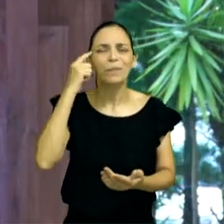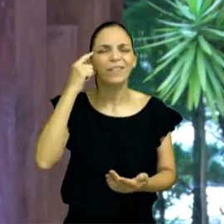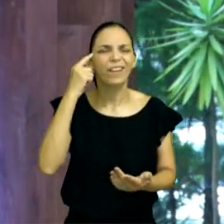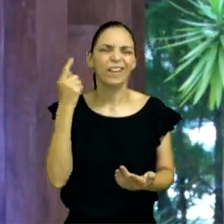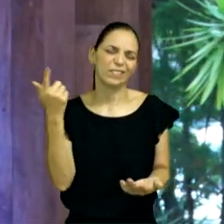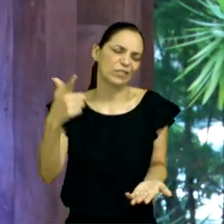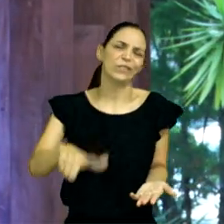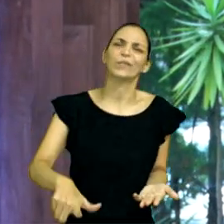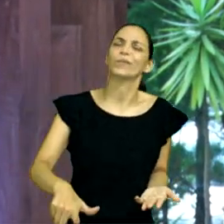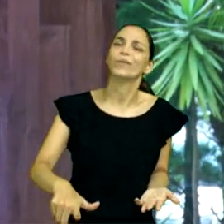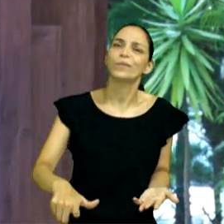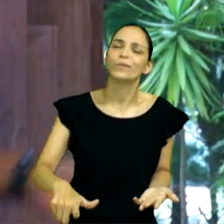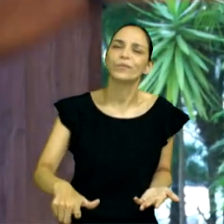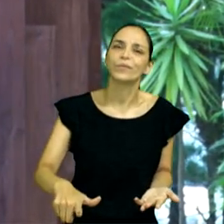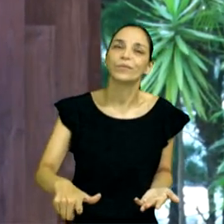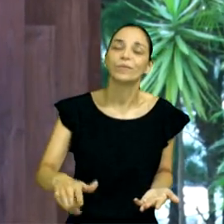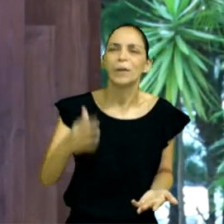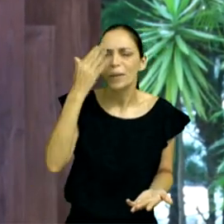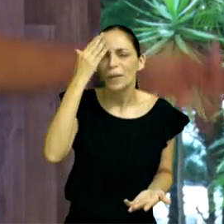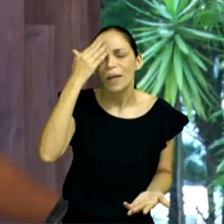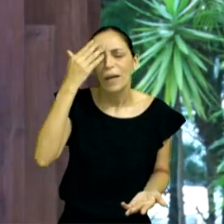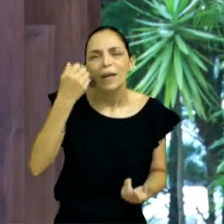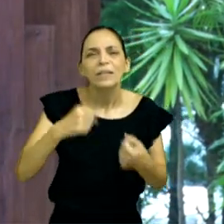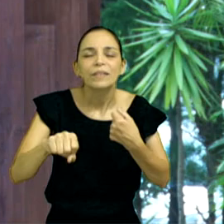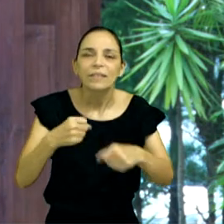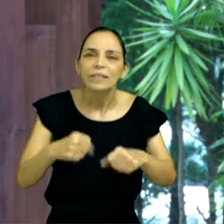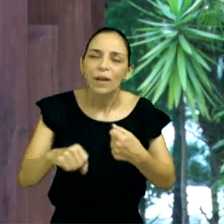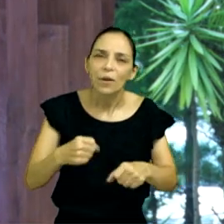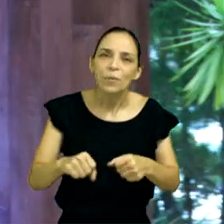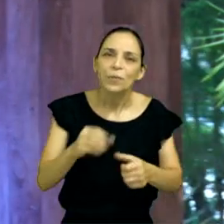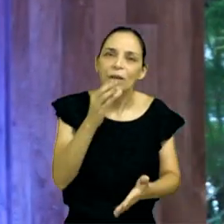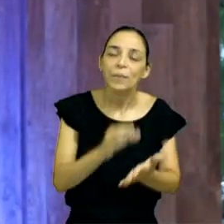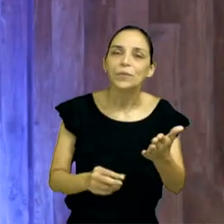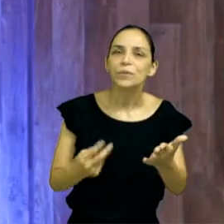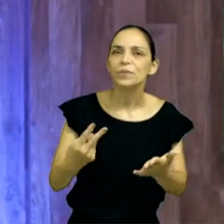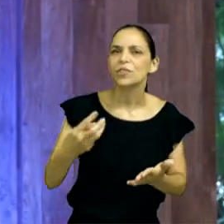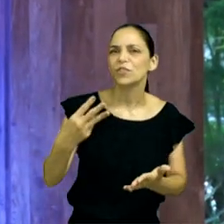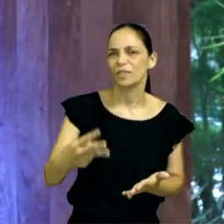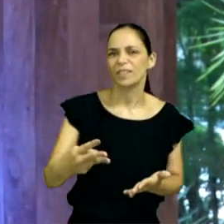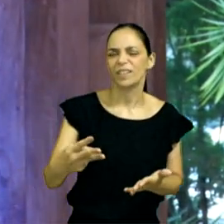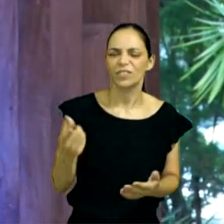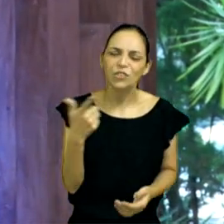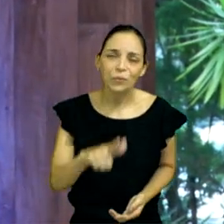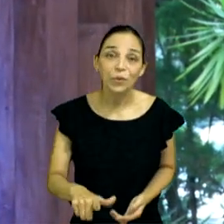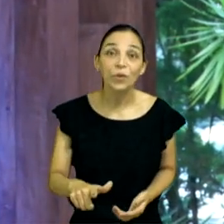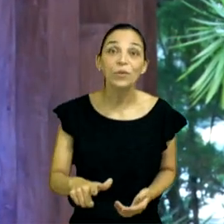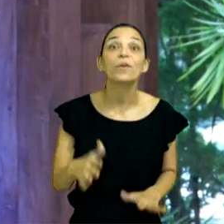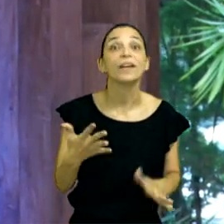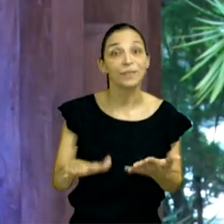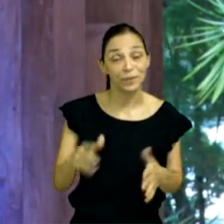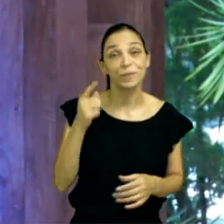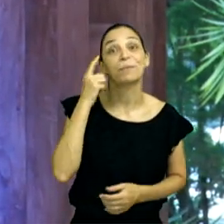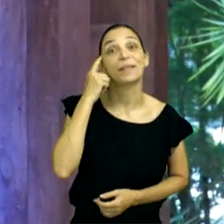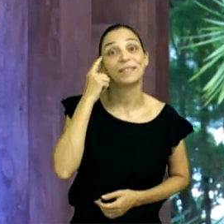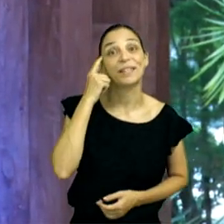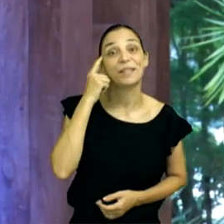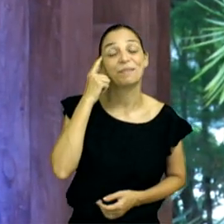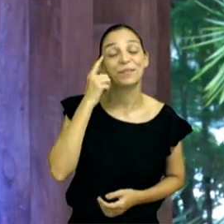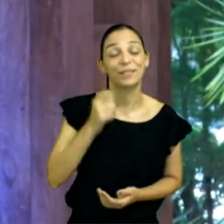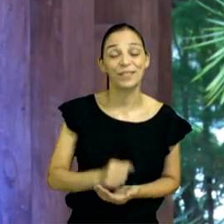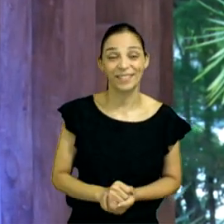Salmo 23, vai pedir um versículo para Jossilvio que você vê qual é a que ele dá. Não é, Tio Silvio? Salmo 23, 1.